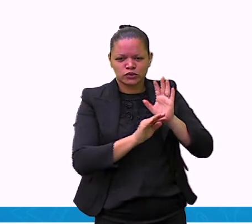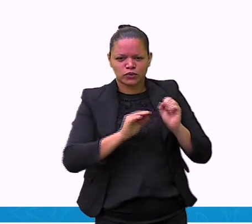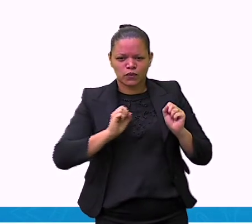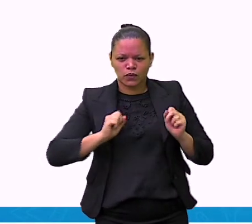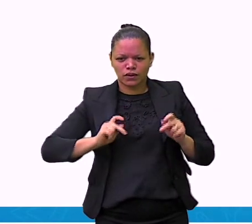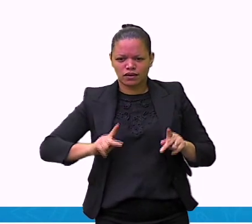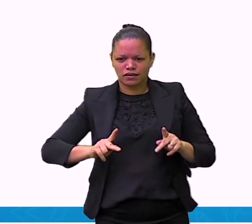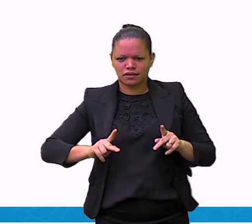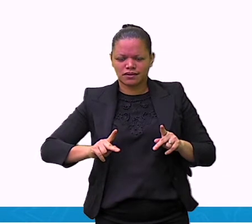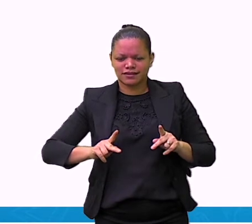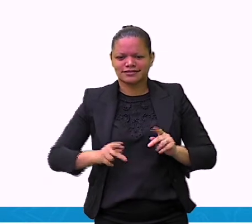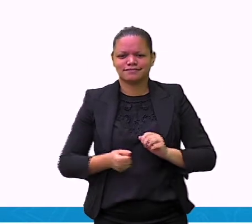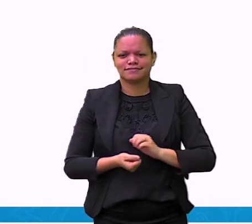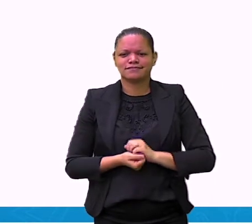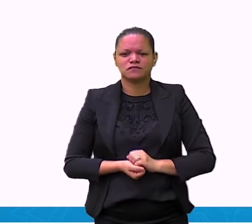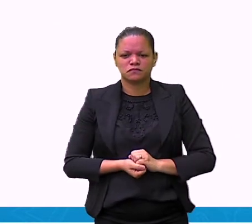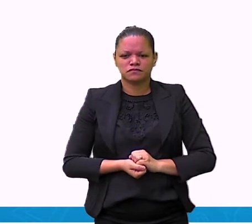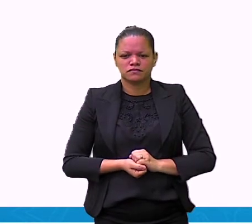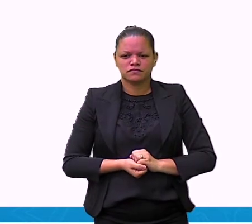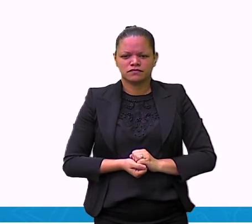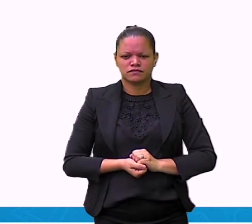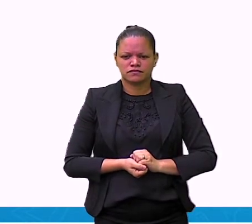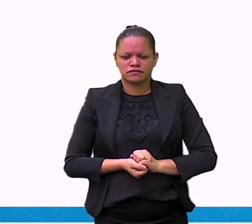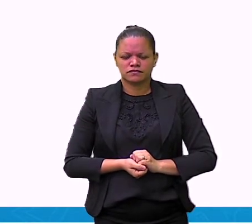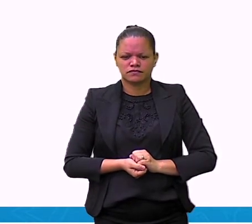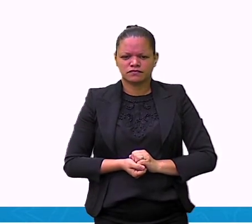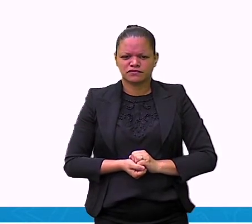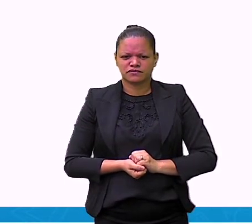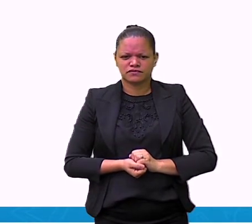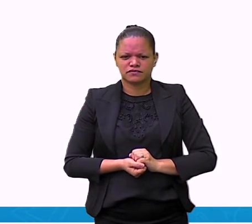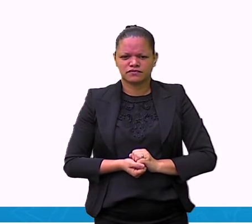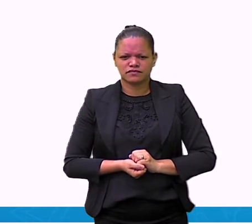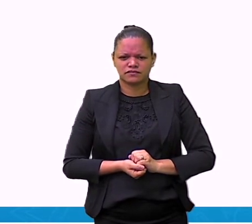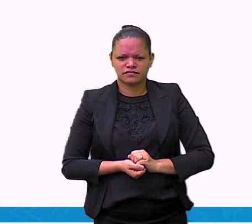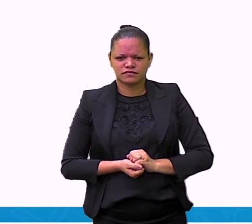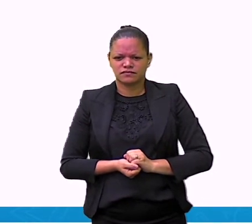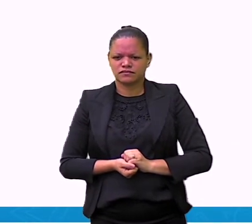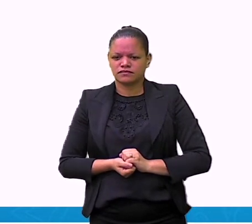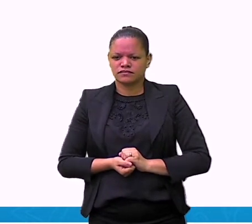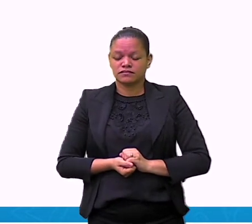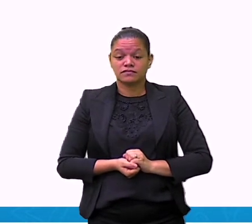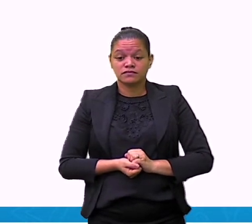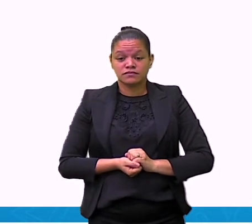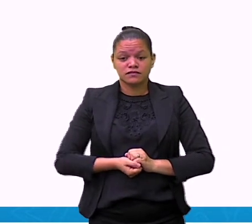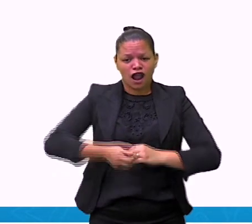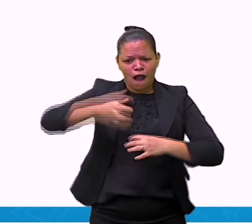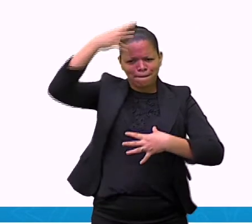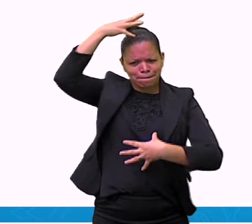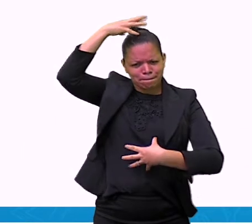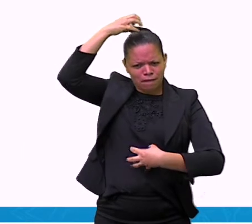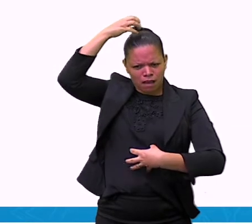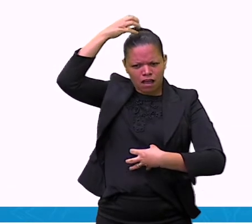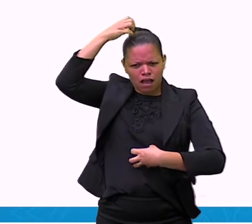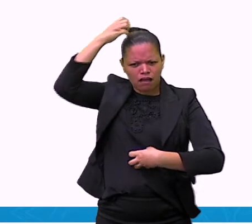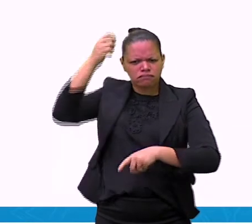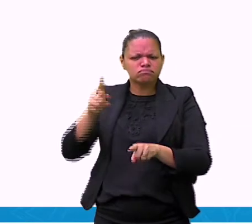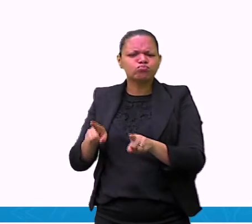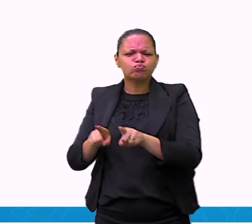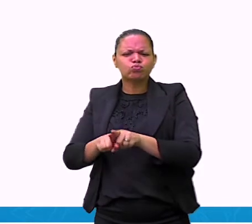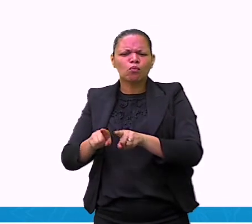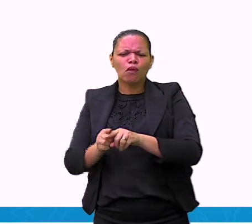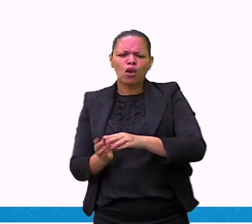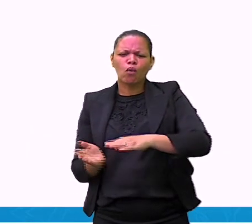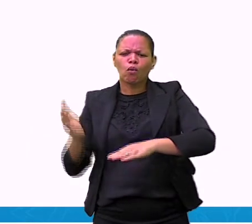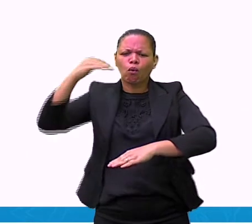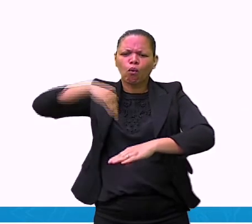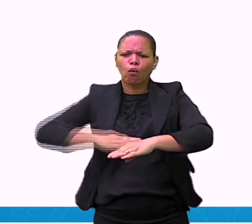Neuzinha tem a ver com a legenda escrita em cima. Macacos e golfinhos são